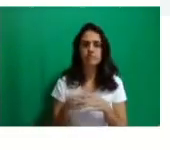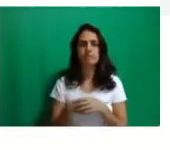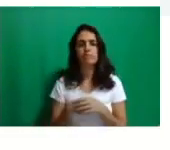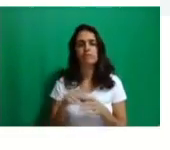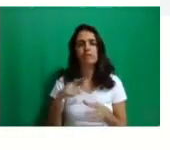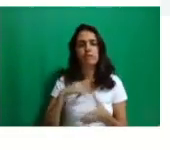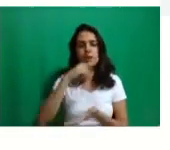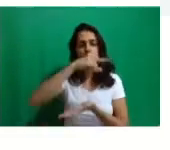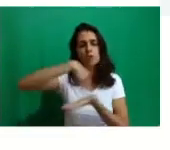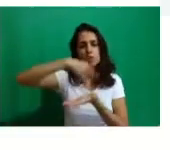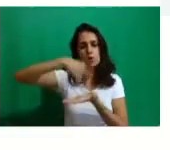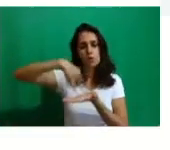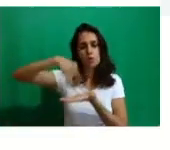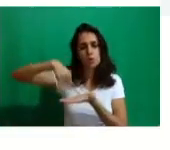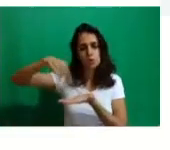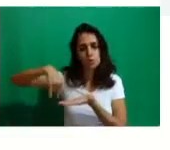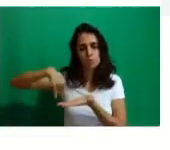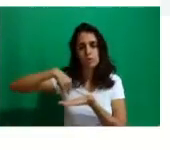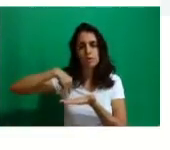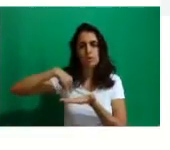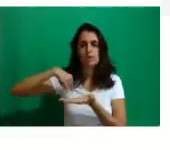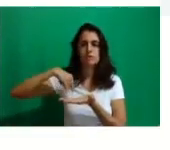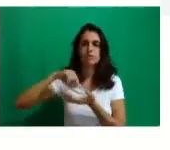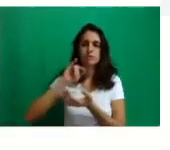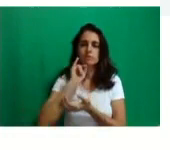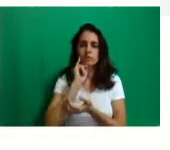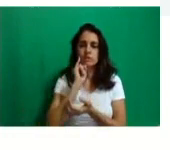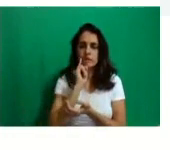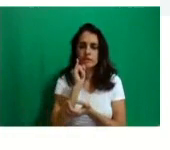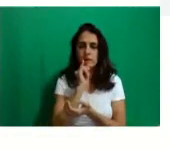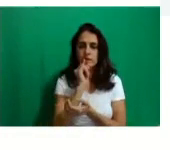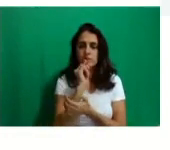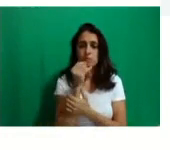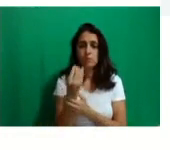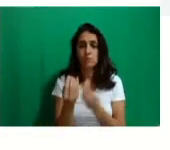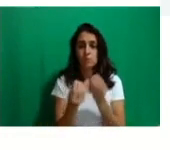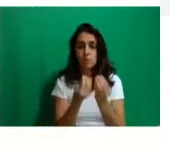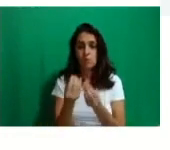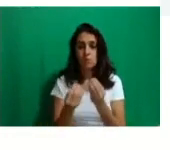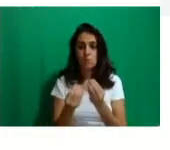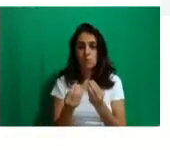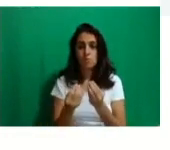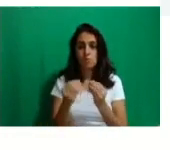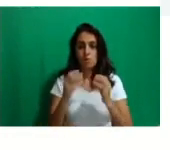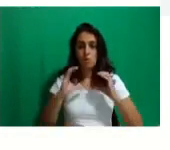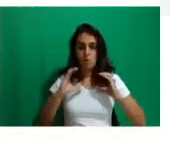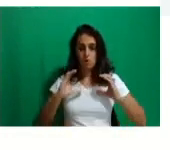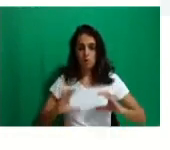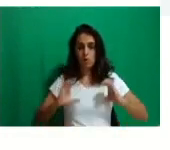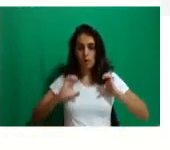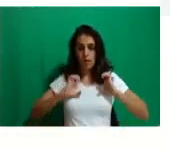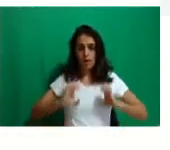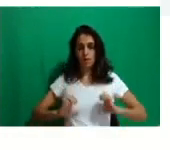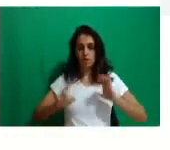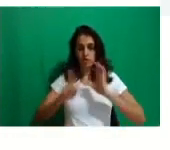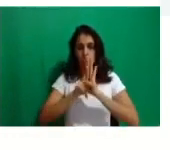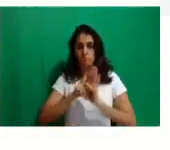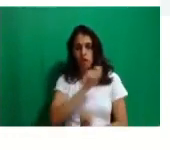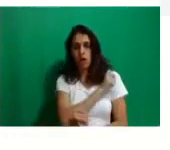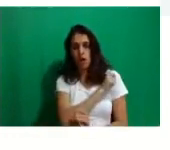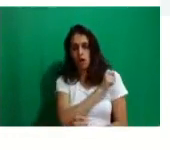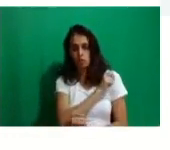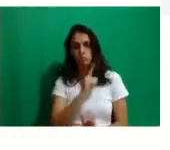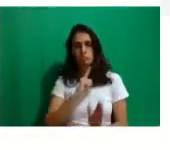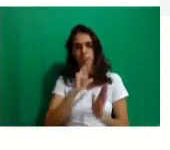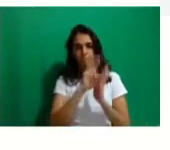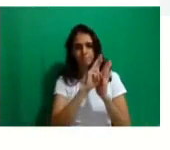importantes, o código de disciplina, de ética, de CENTE, né? Nós estamos aqui hoje tendo